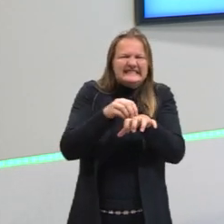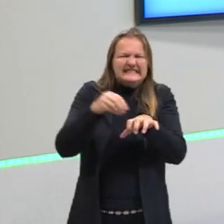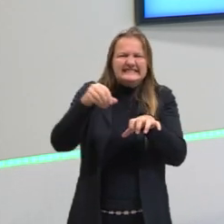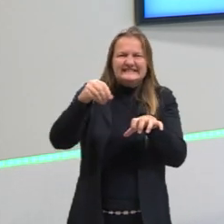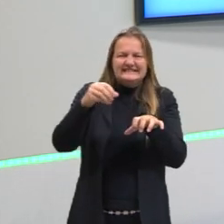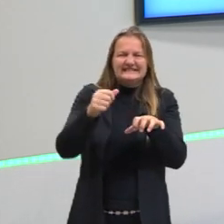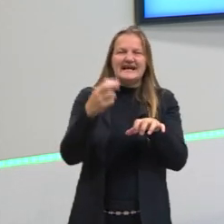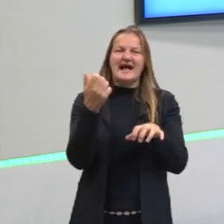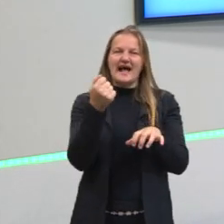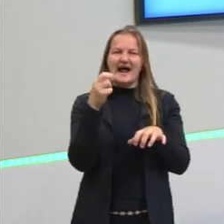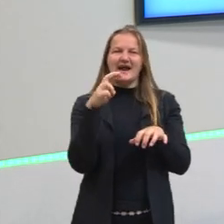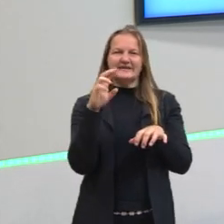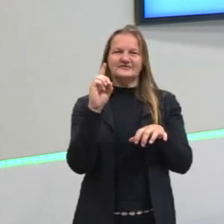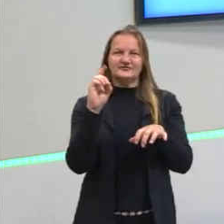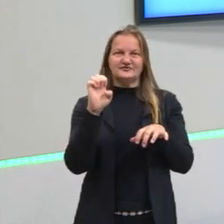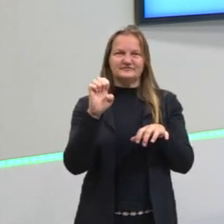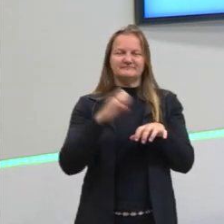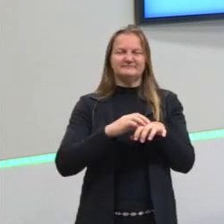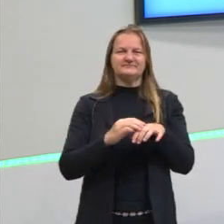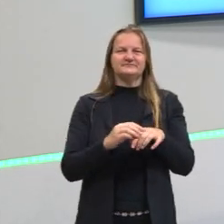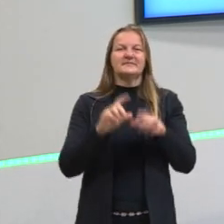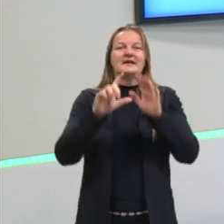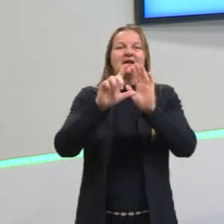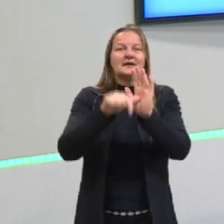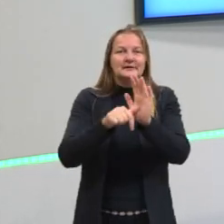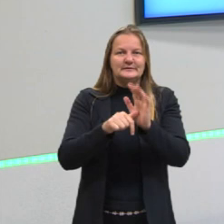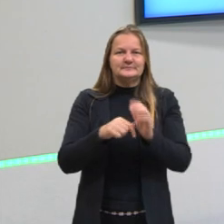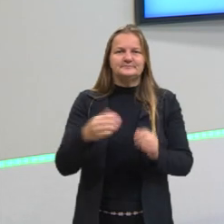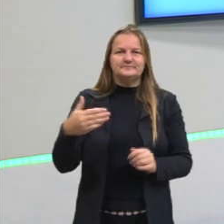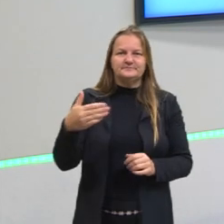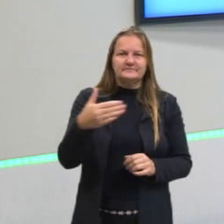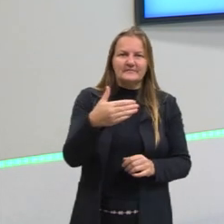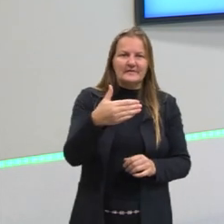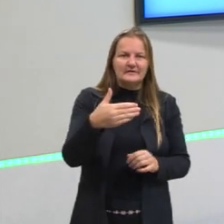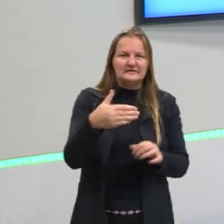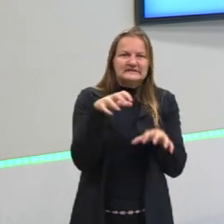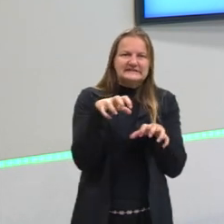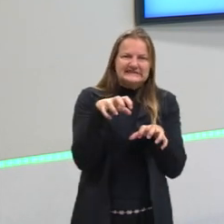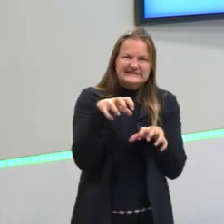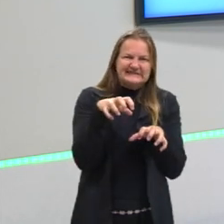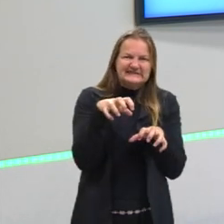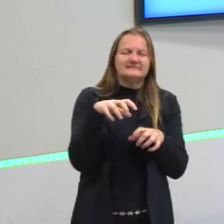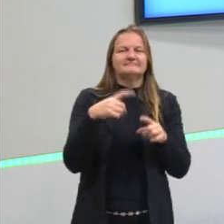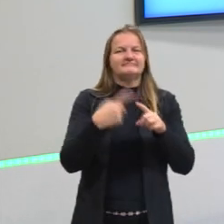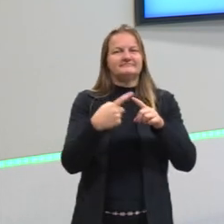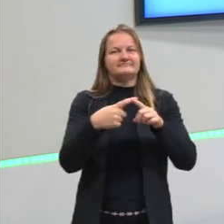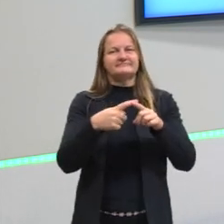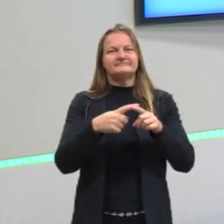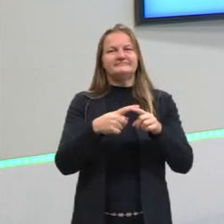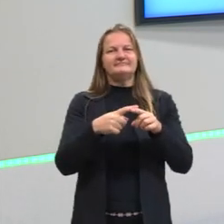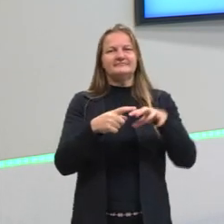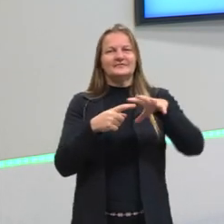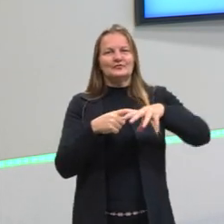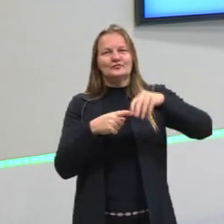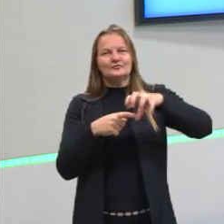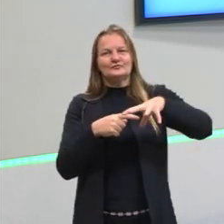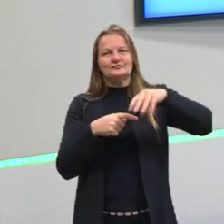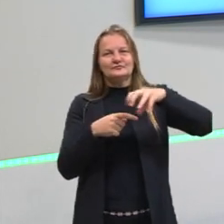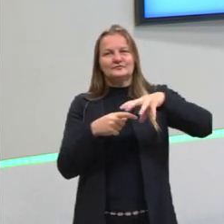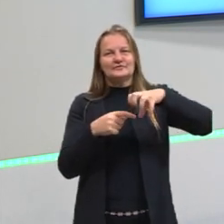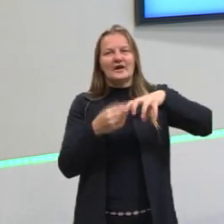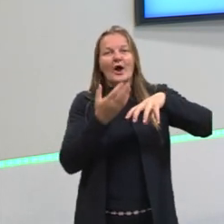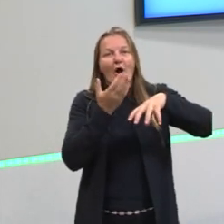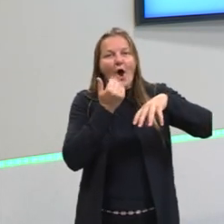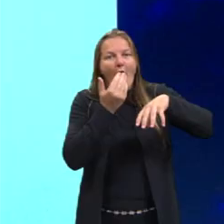e aí depois a presa vai ficar paralisada e aí a mãe d